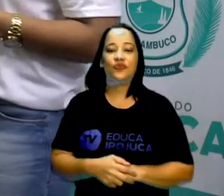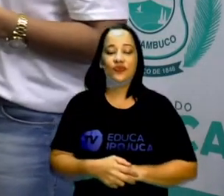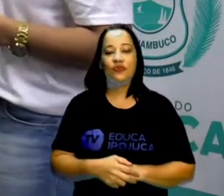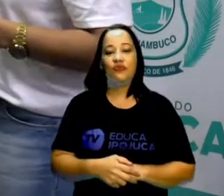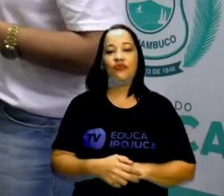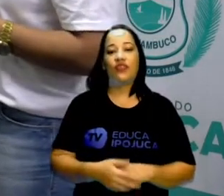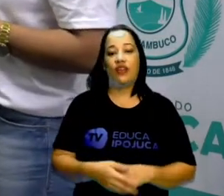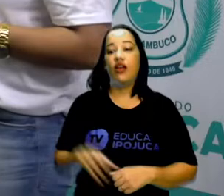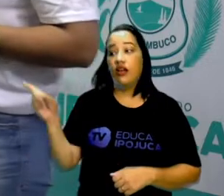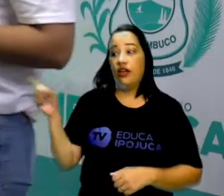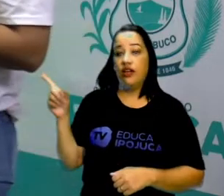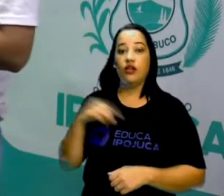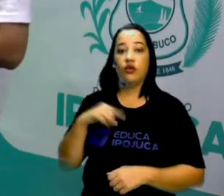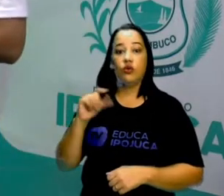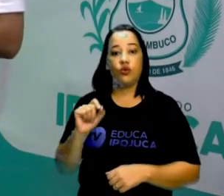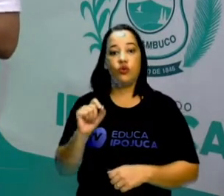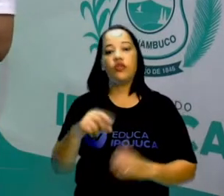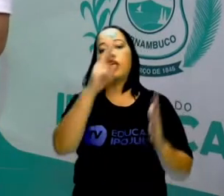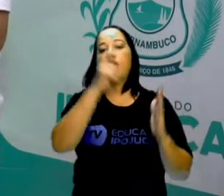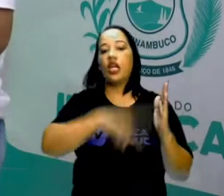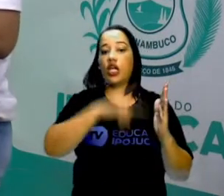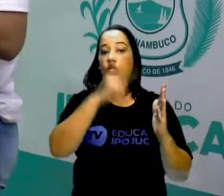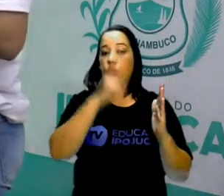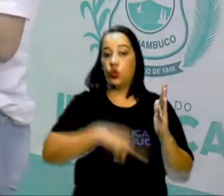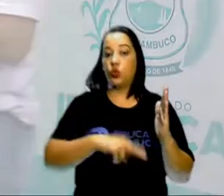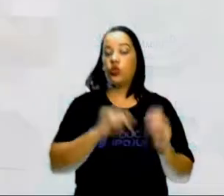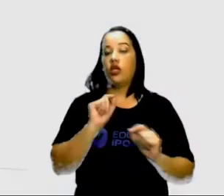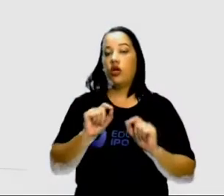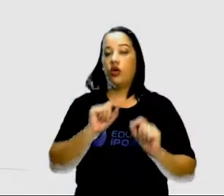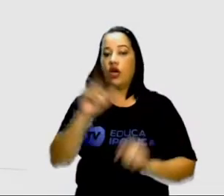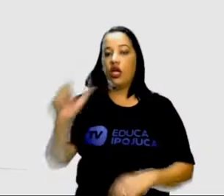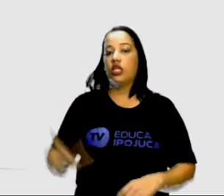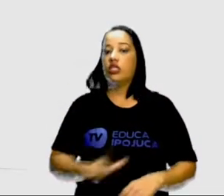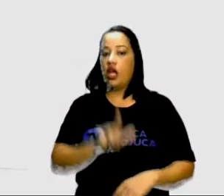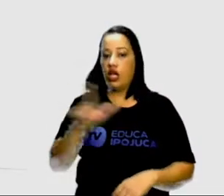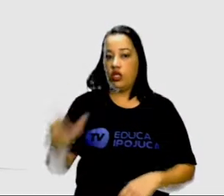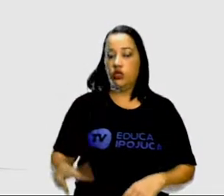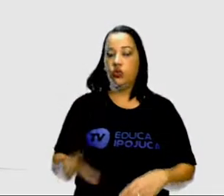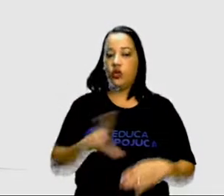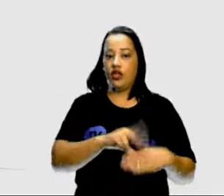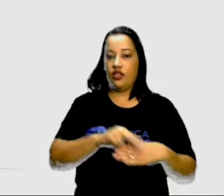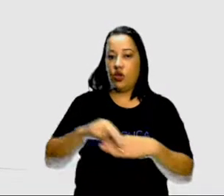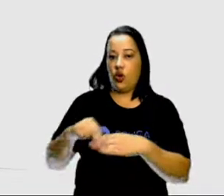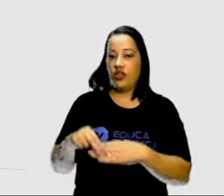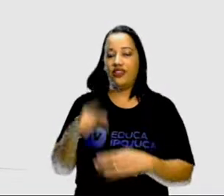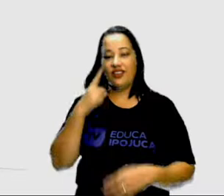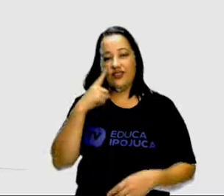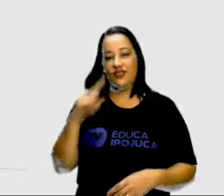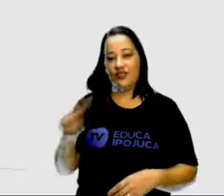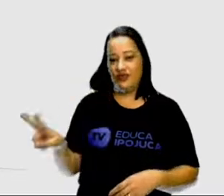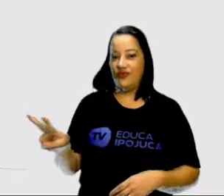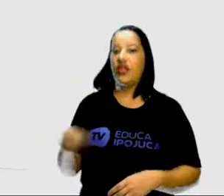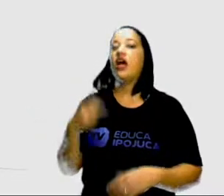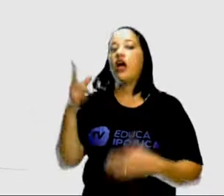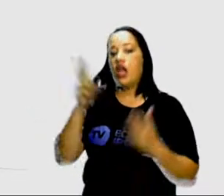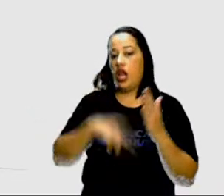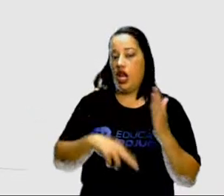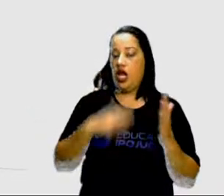Trago aqui para vocês uma leitura de uma literatura de cordel. Vamos lá ler comigo pausadamente.